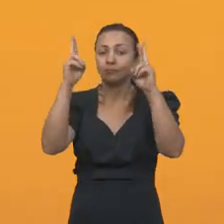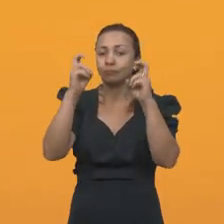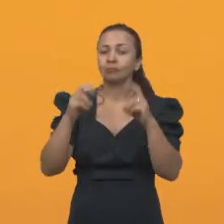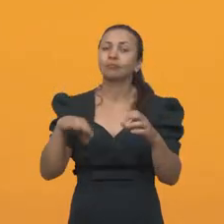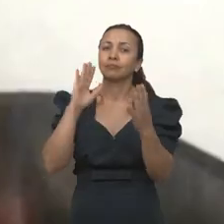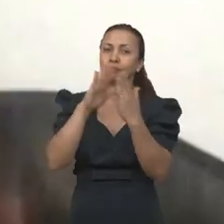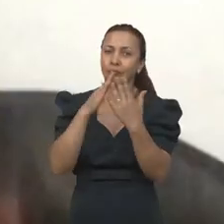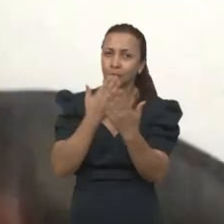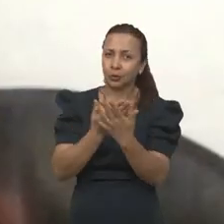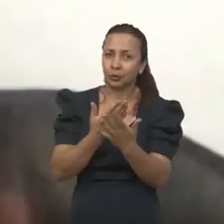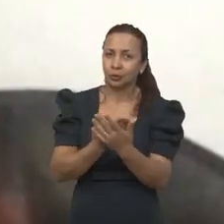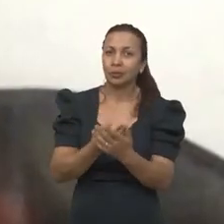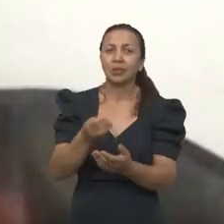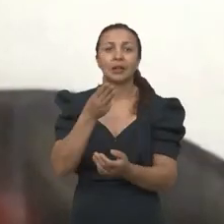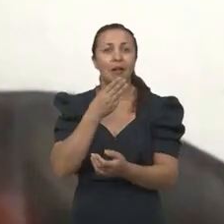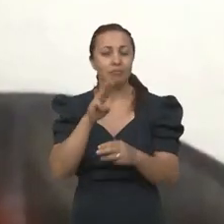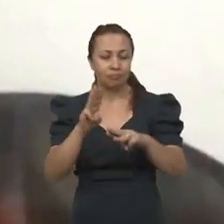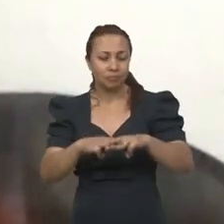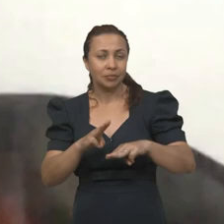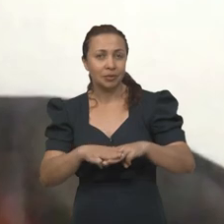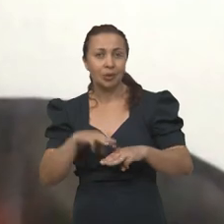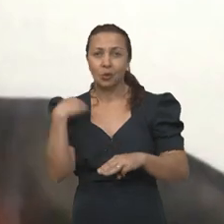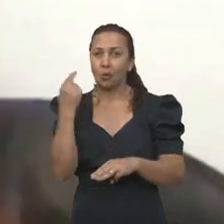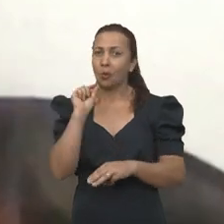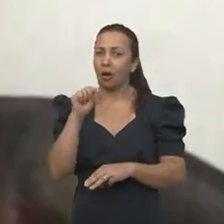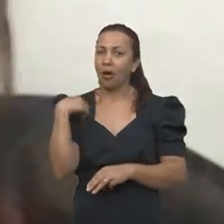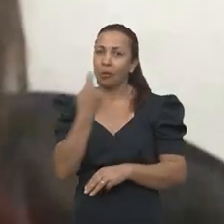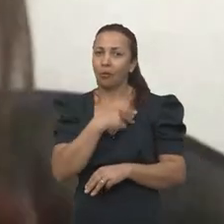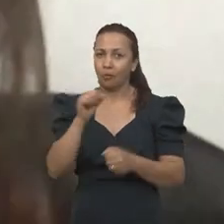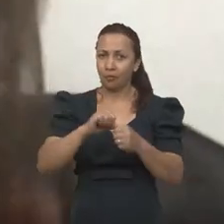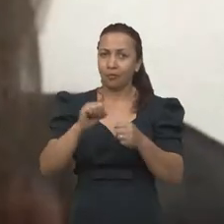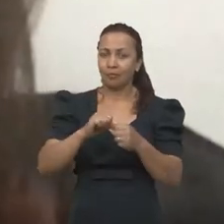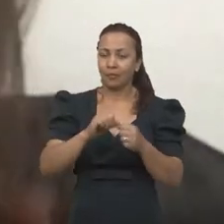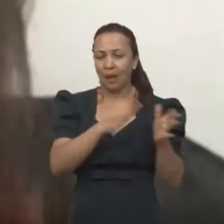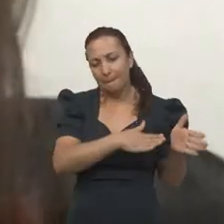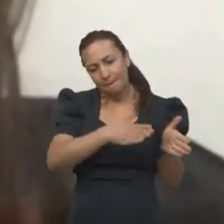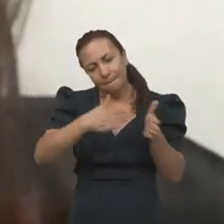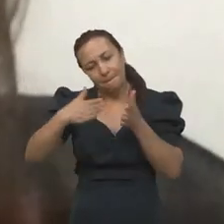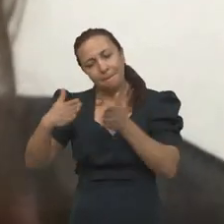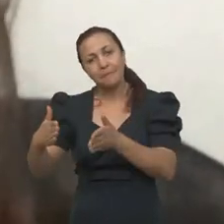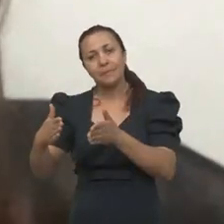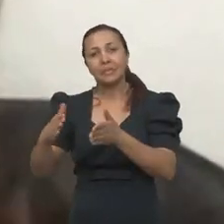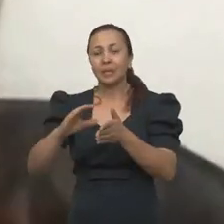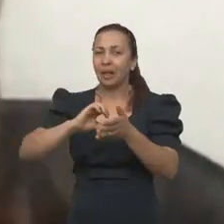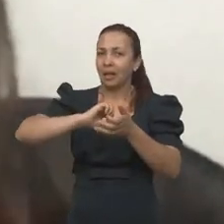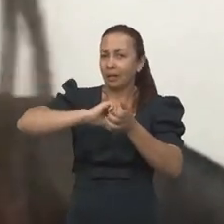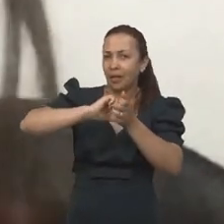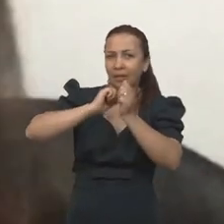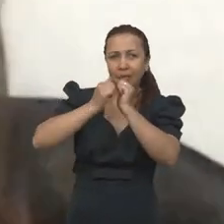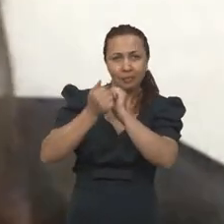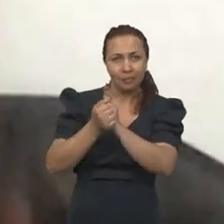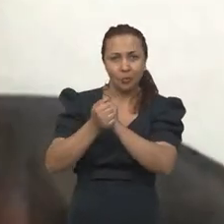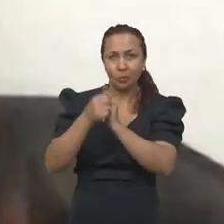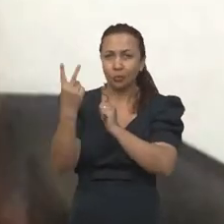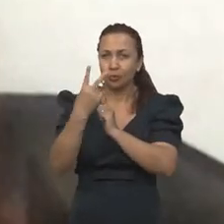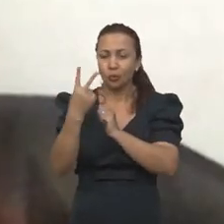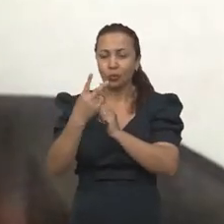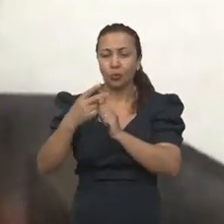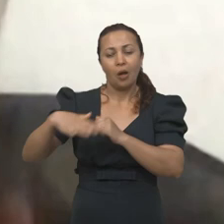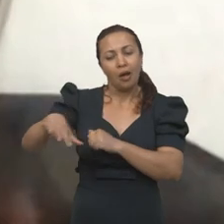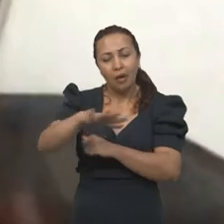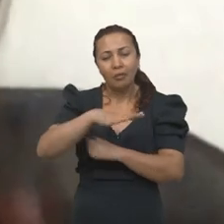escolares. Na matemática, o que a gente tem feito é partir da articulação entre duas áreas